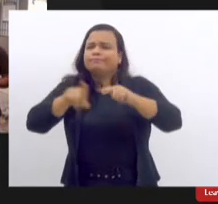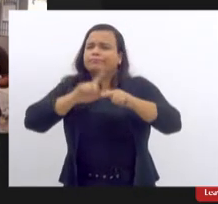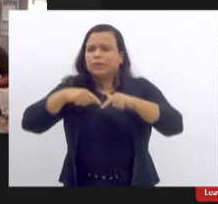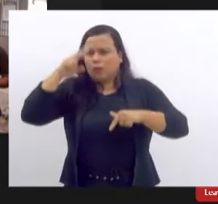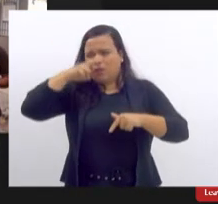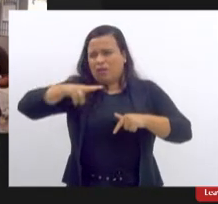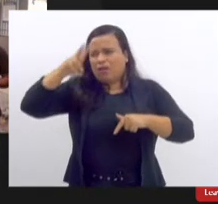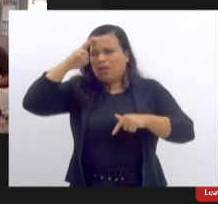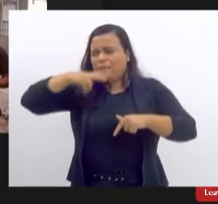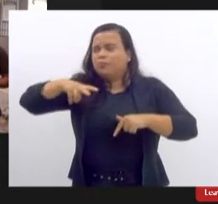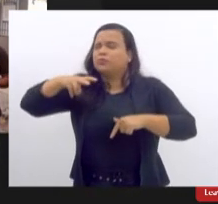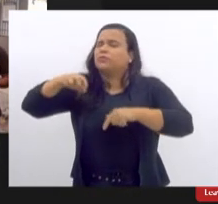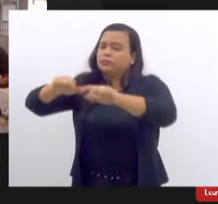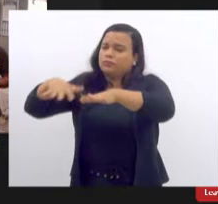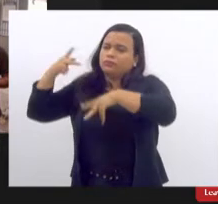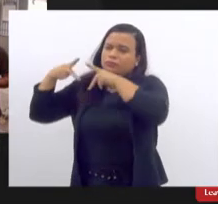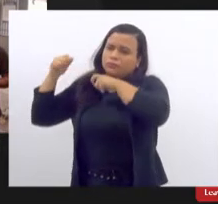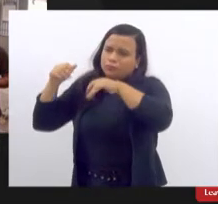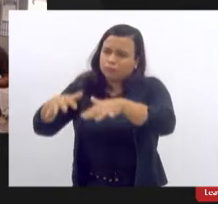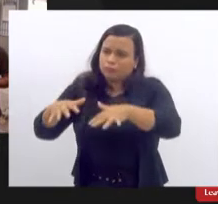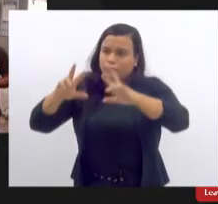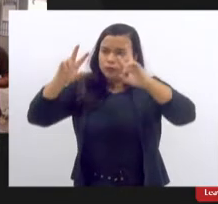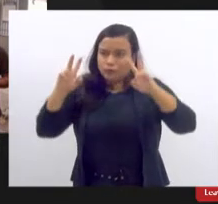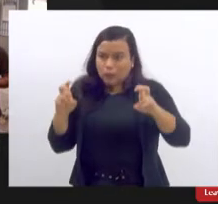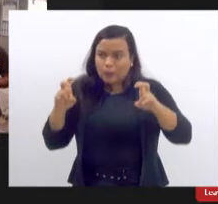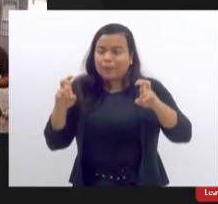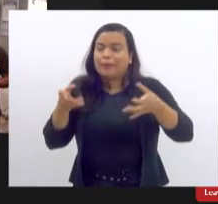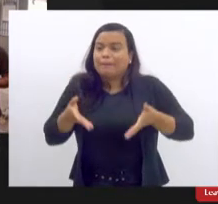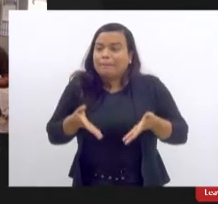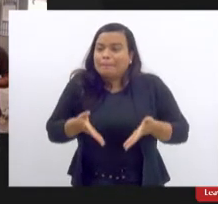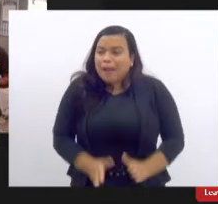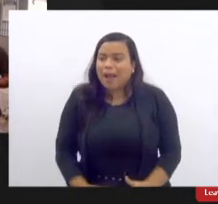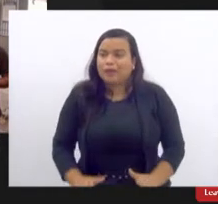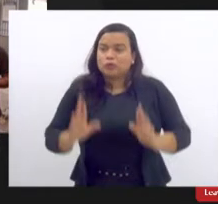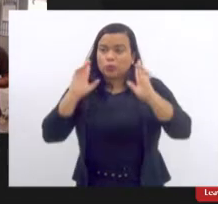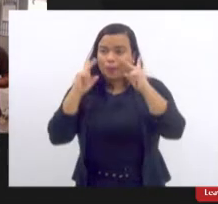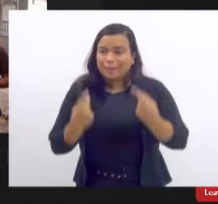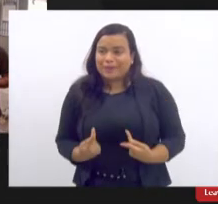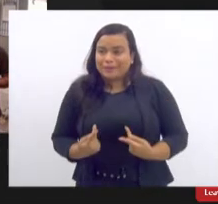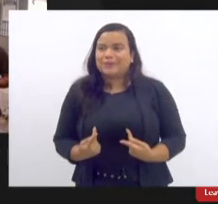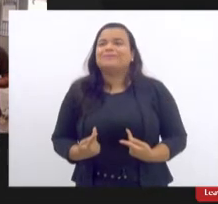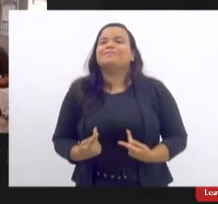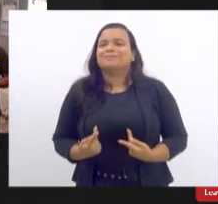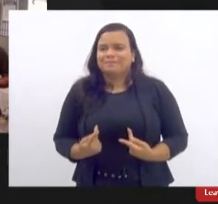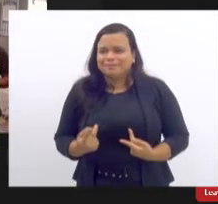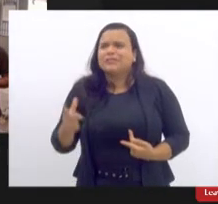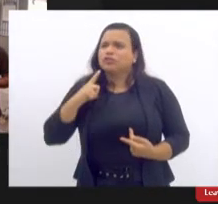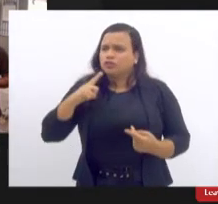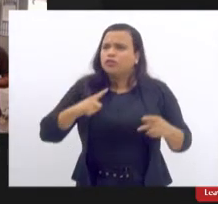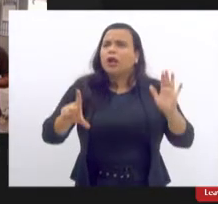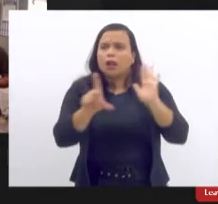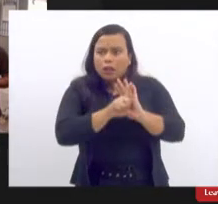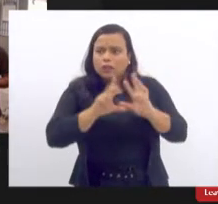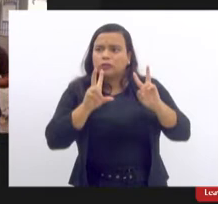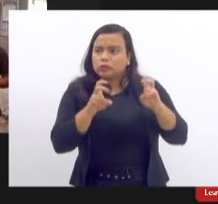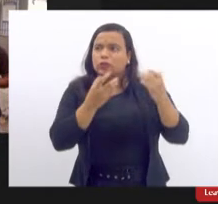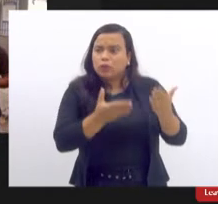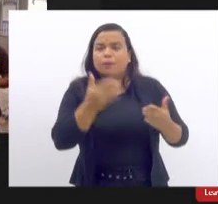sobre o parto humanizado tinha a lei do plano de parto isso que a mulher pode escolher isso